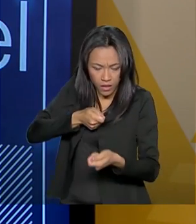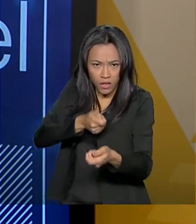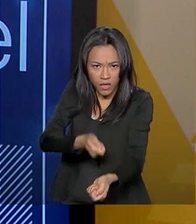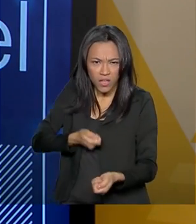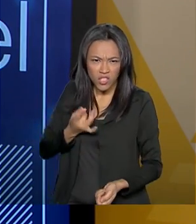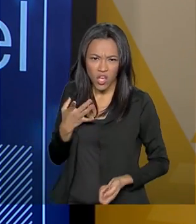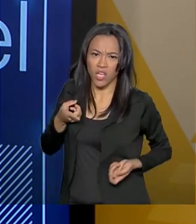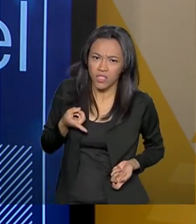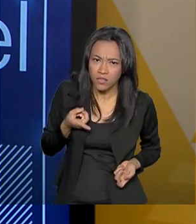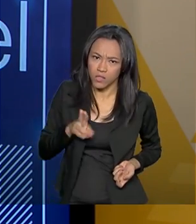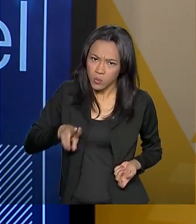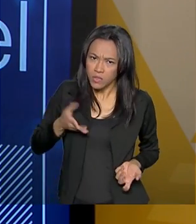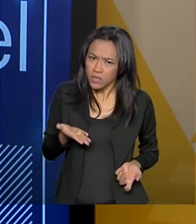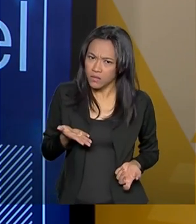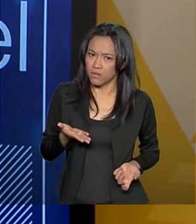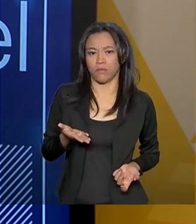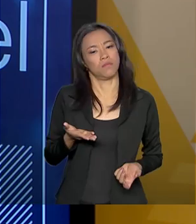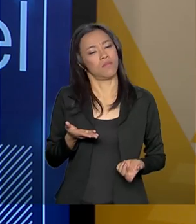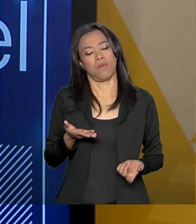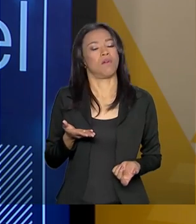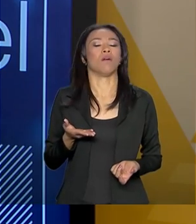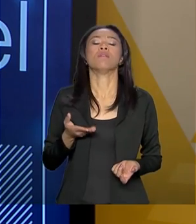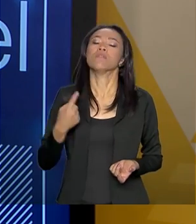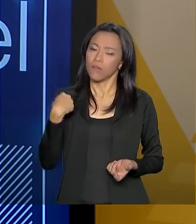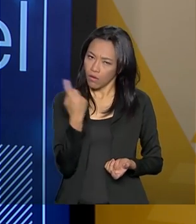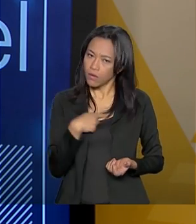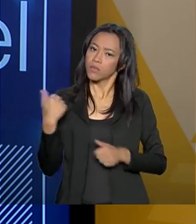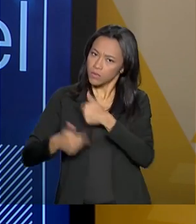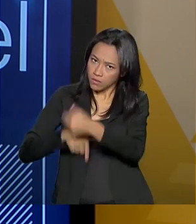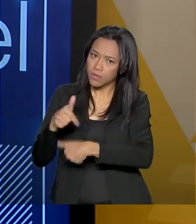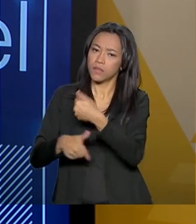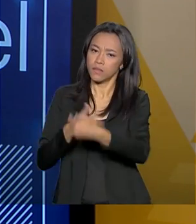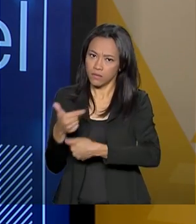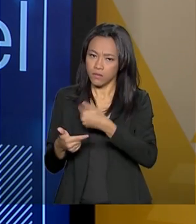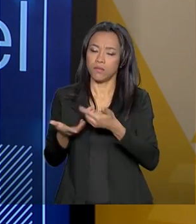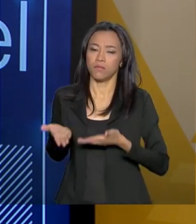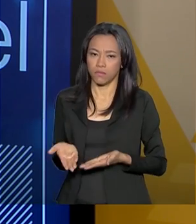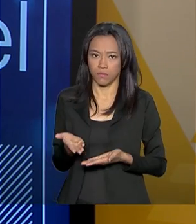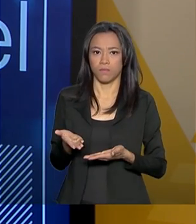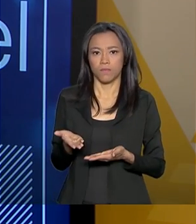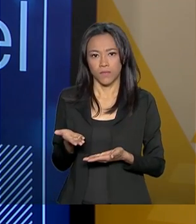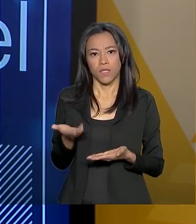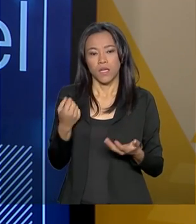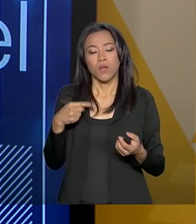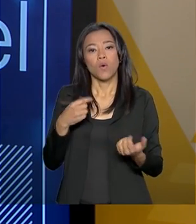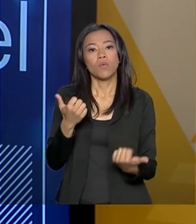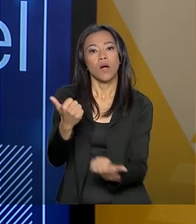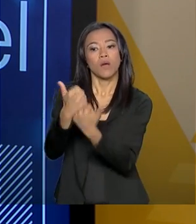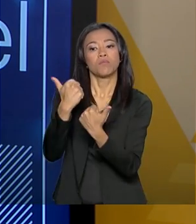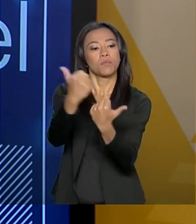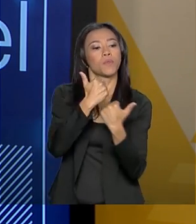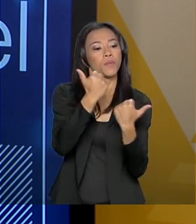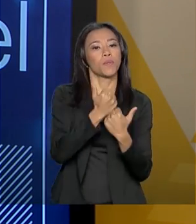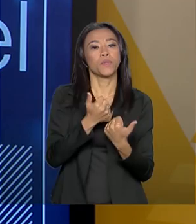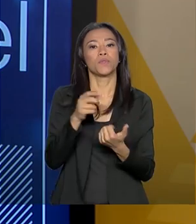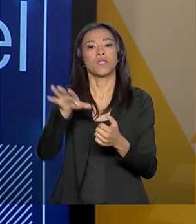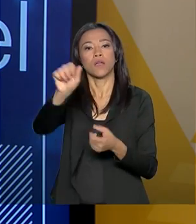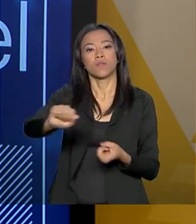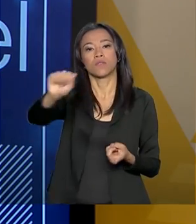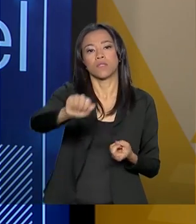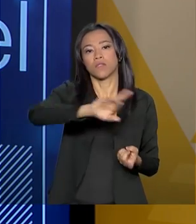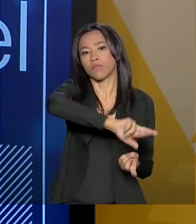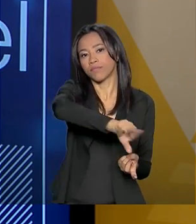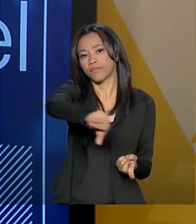chegou a eles. Então, sim, nós estamos trabalhando junto à Organização das Cooperativas do Brasil, junto ao